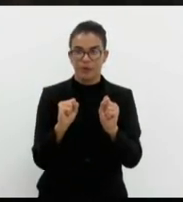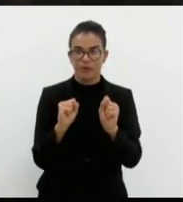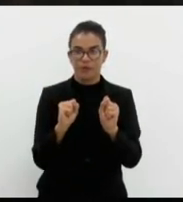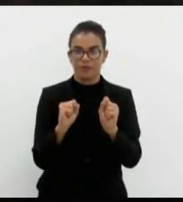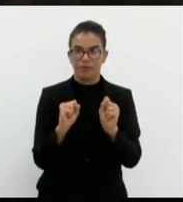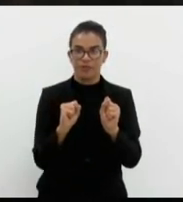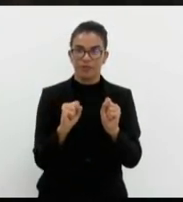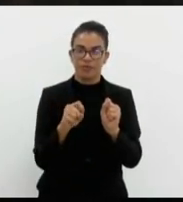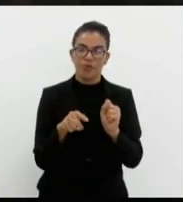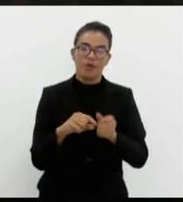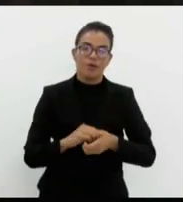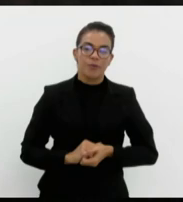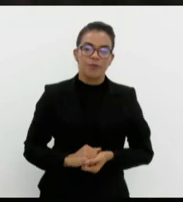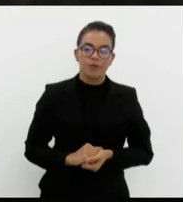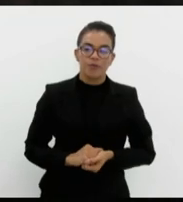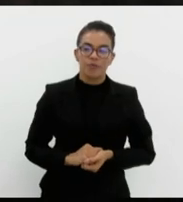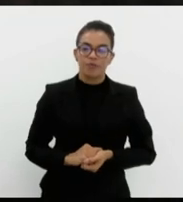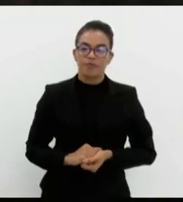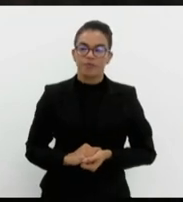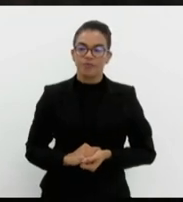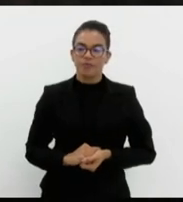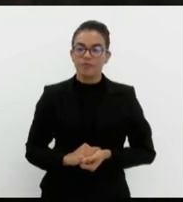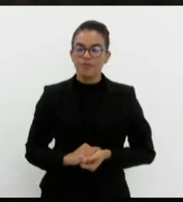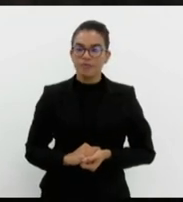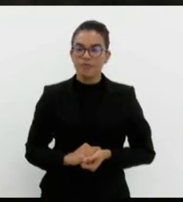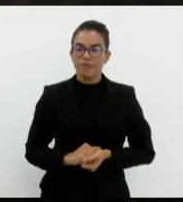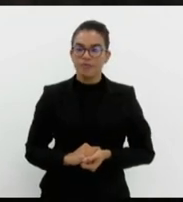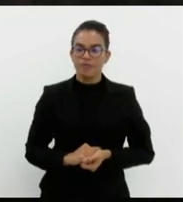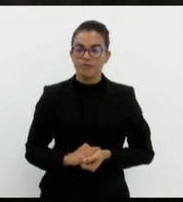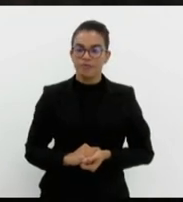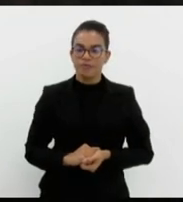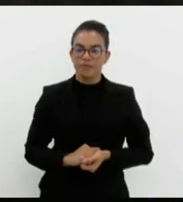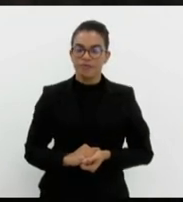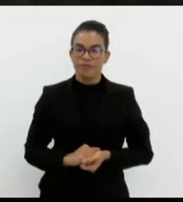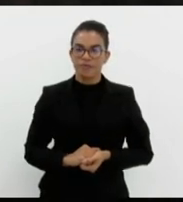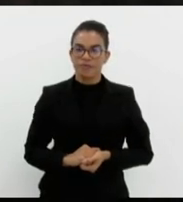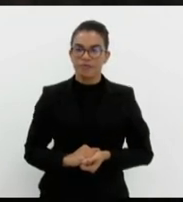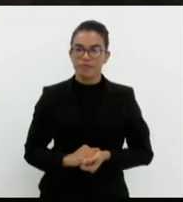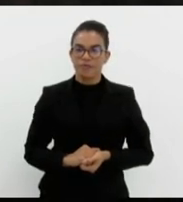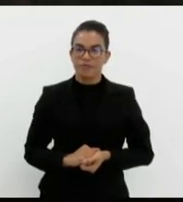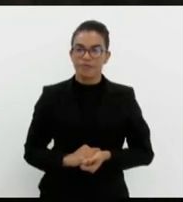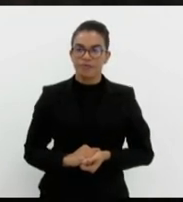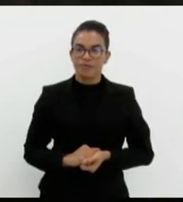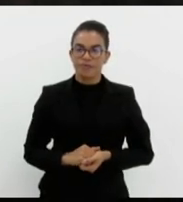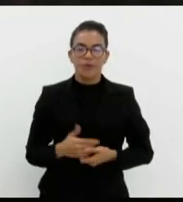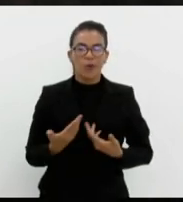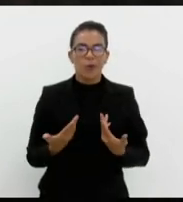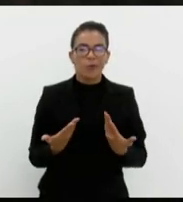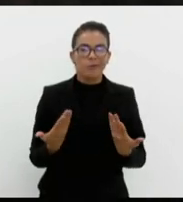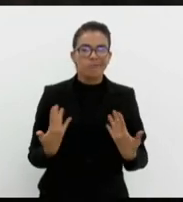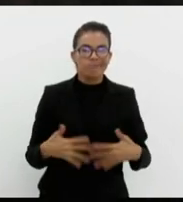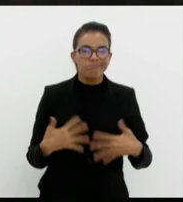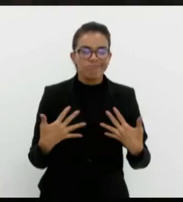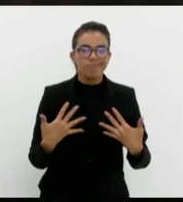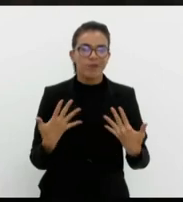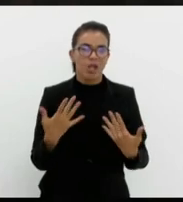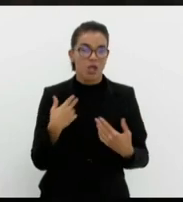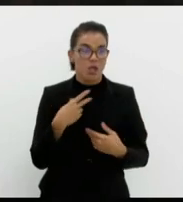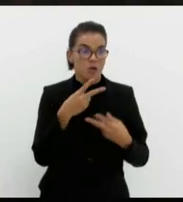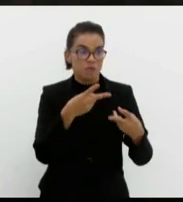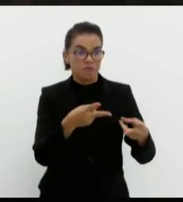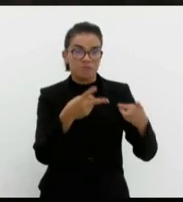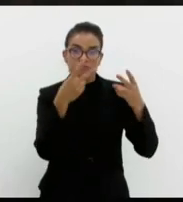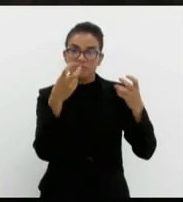tão pernicioso e tão, com tanta, com tanta, a meu ver, só pode